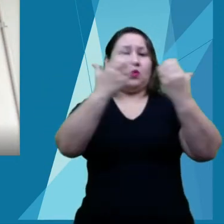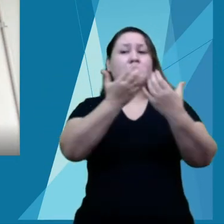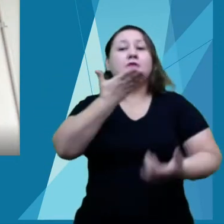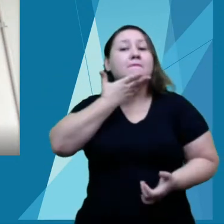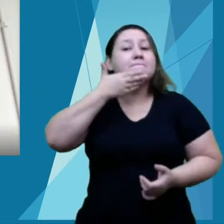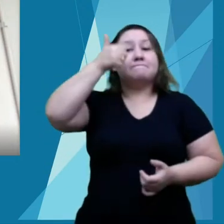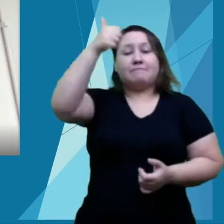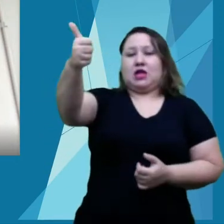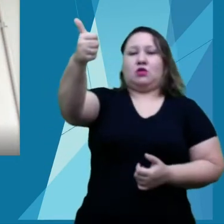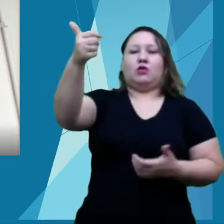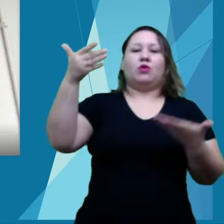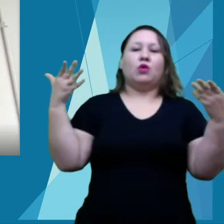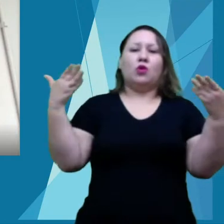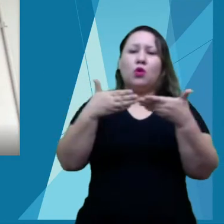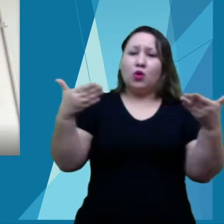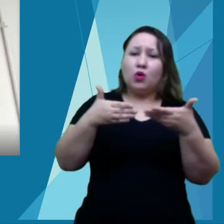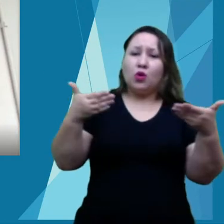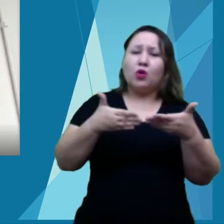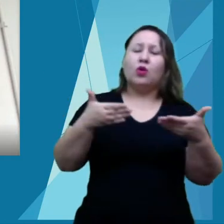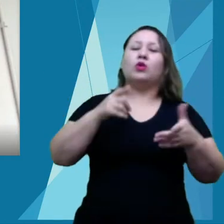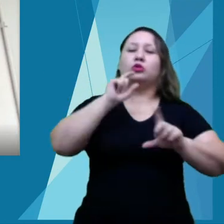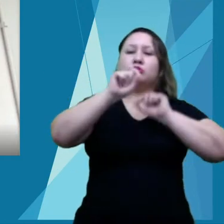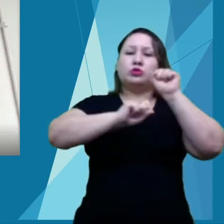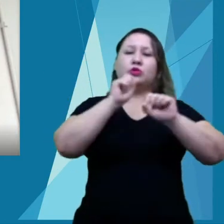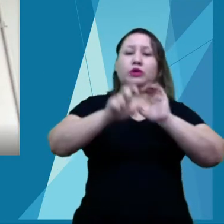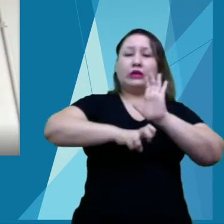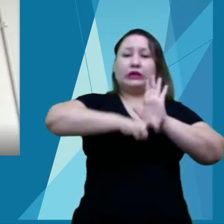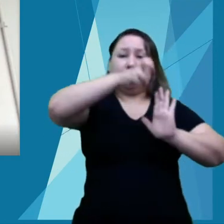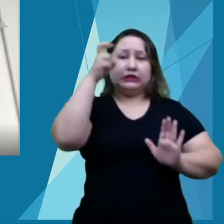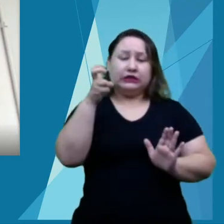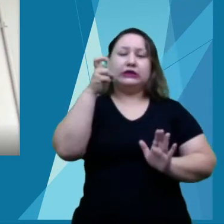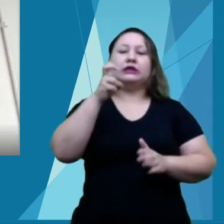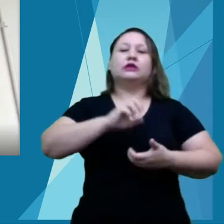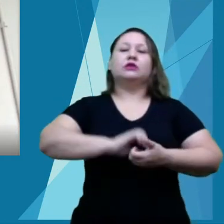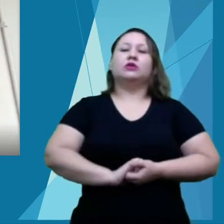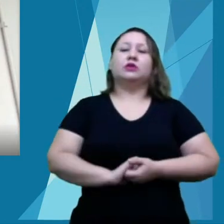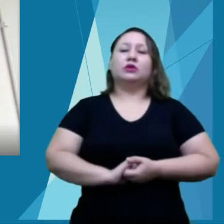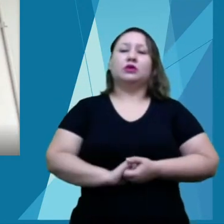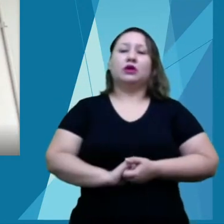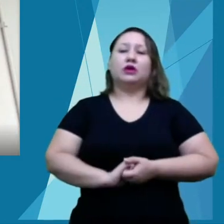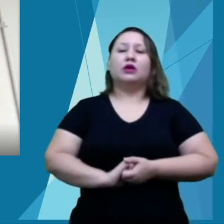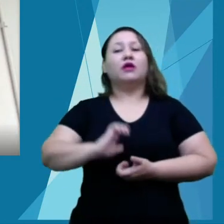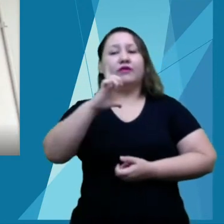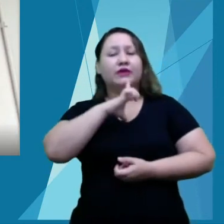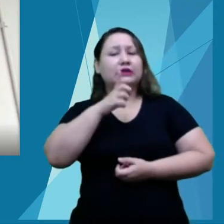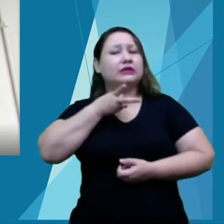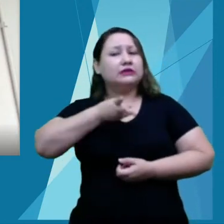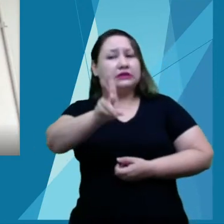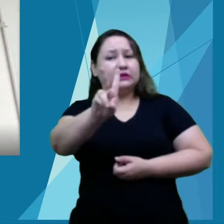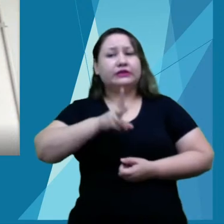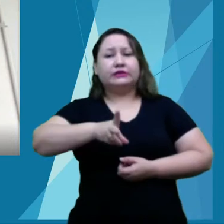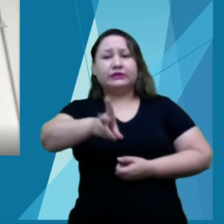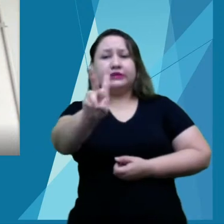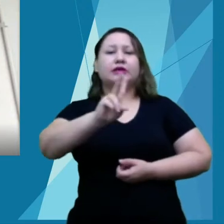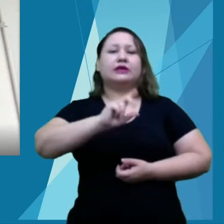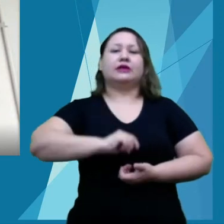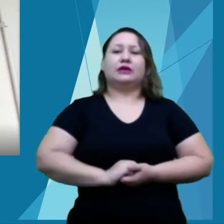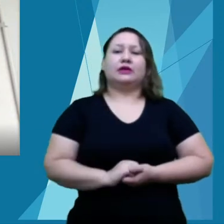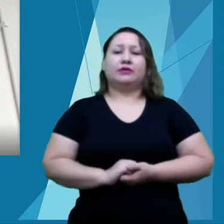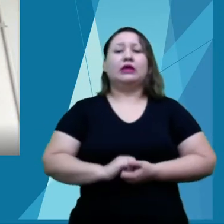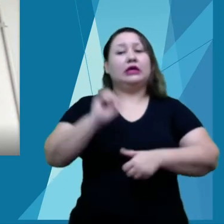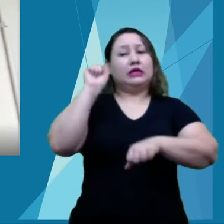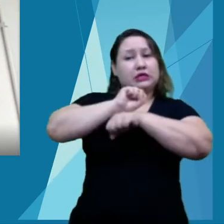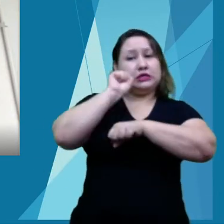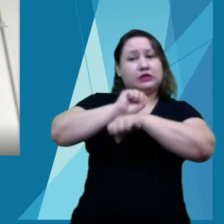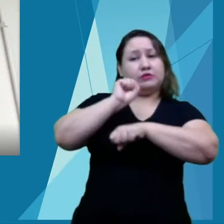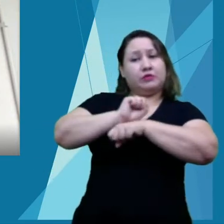Hoje, mais do que nunca, o quinto conceito é fruto de uma união de todos os setores do nosso querido IFAT. Espero